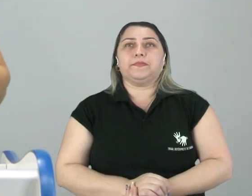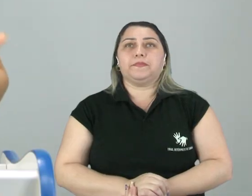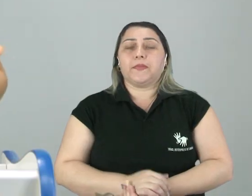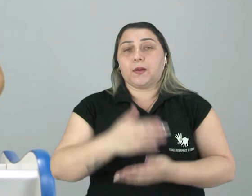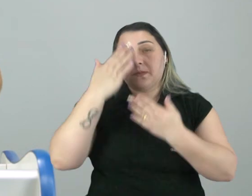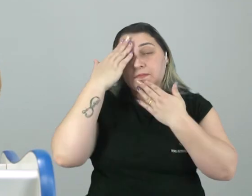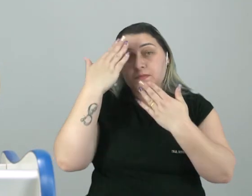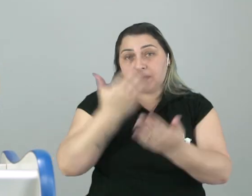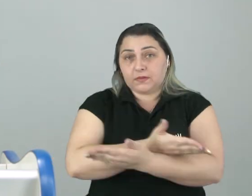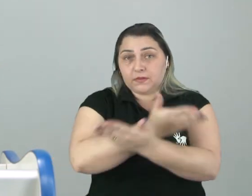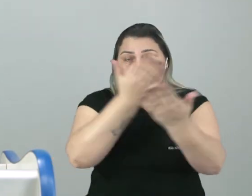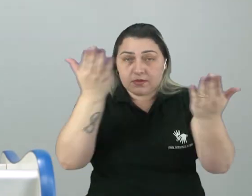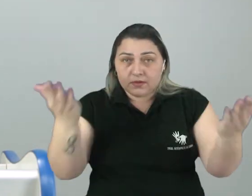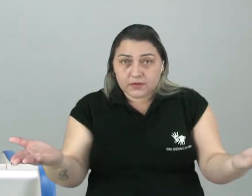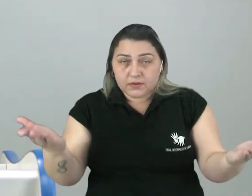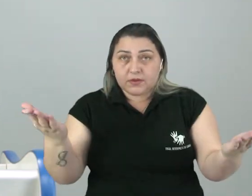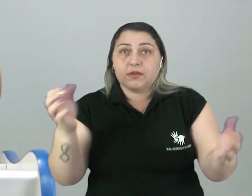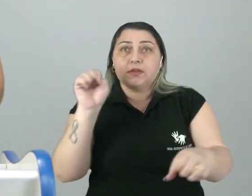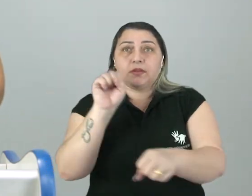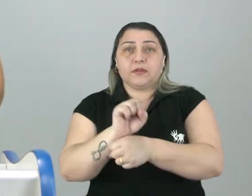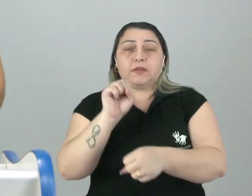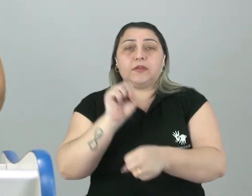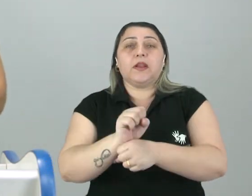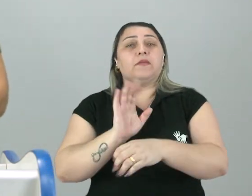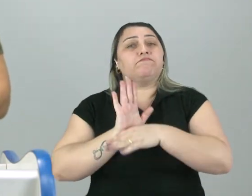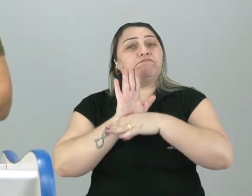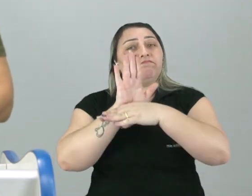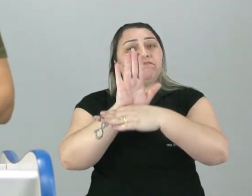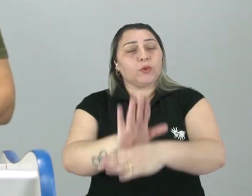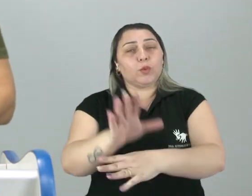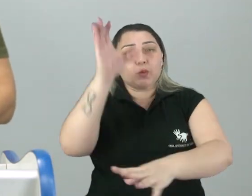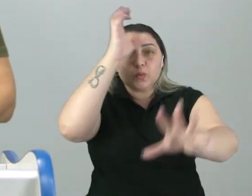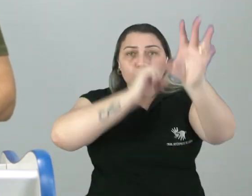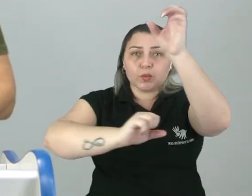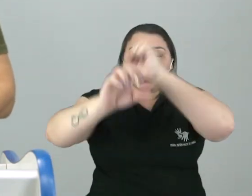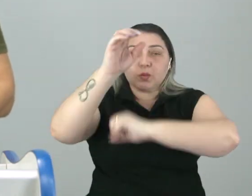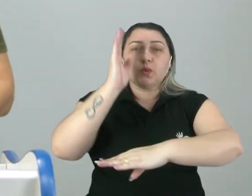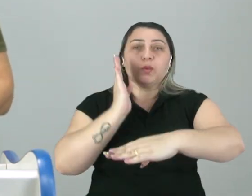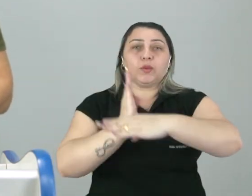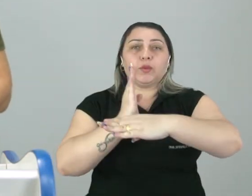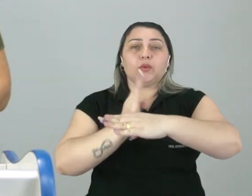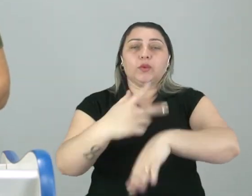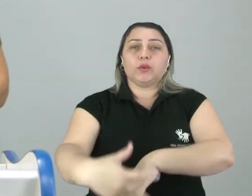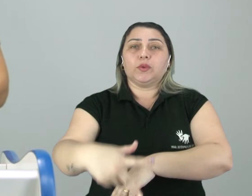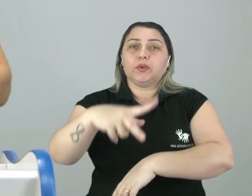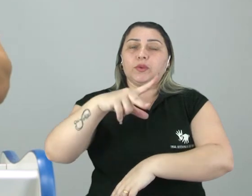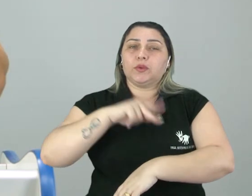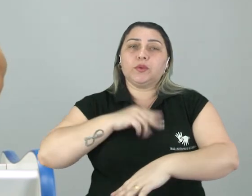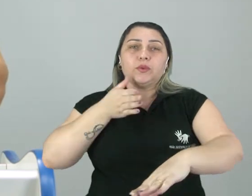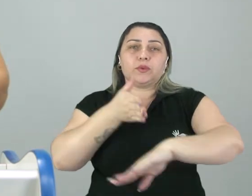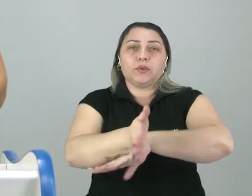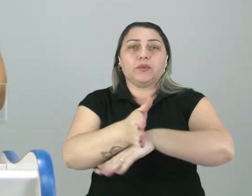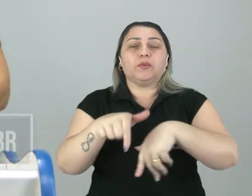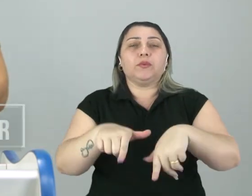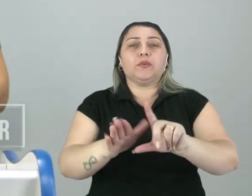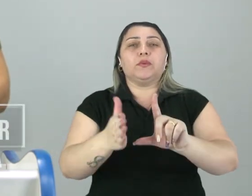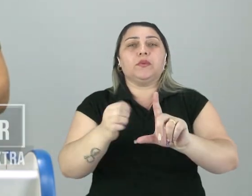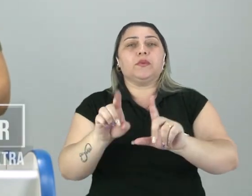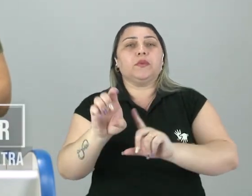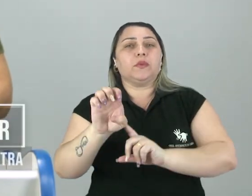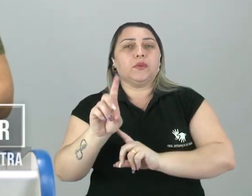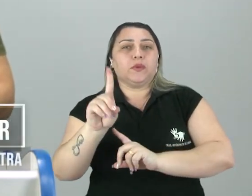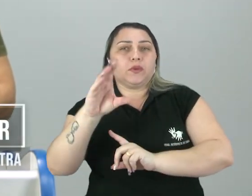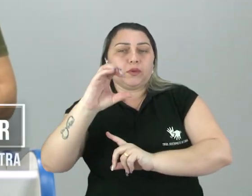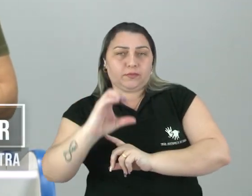Muito obrigada a todos vocês, espero que eu tenha contribuído com o aprendizado sobre o barroco em Portugal. E acessem a